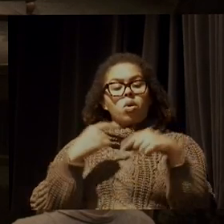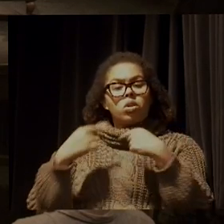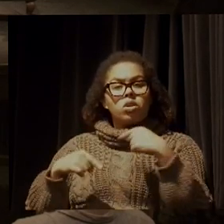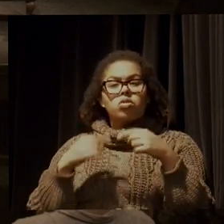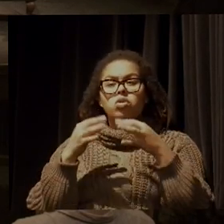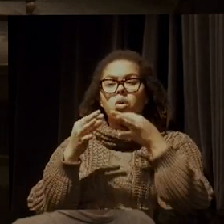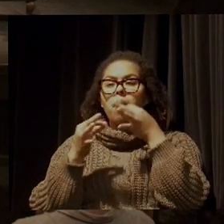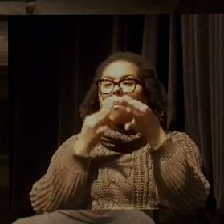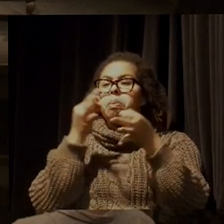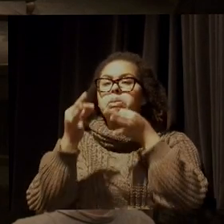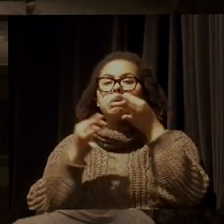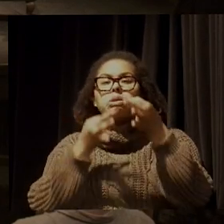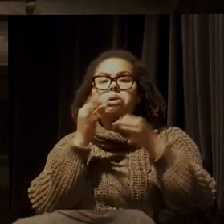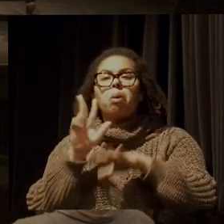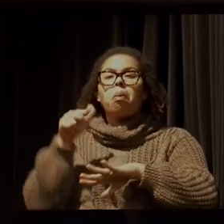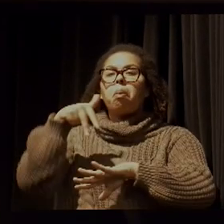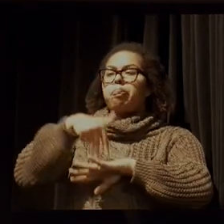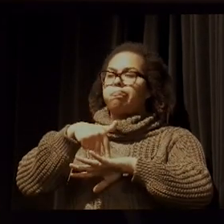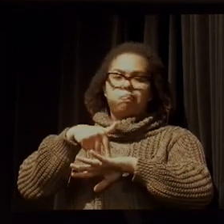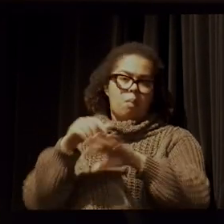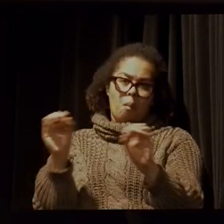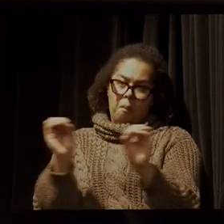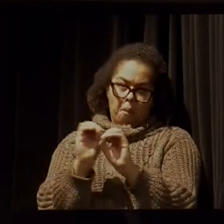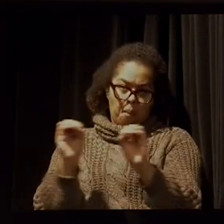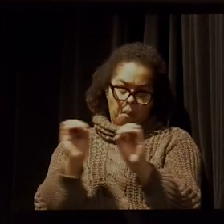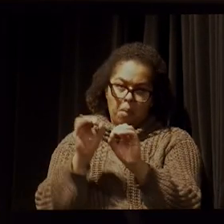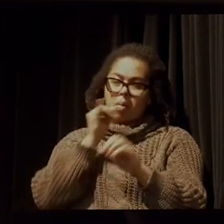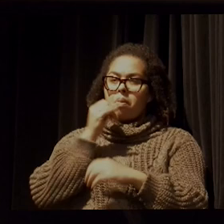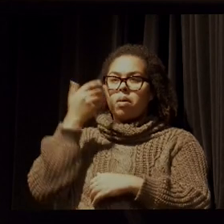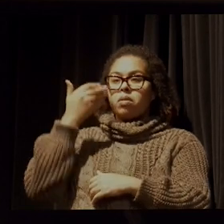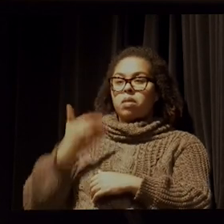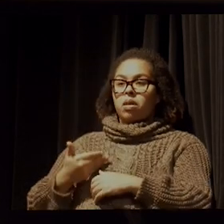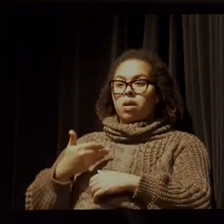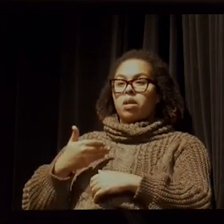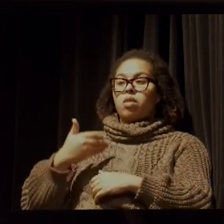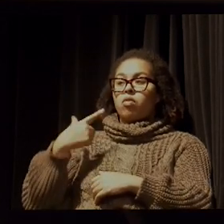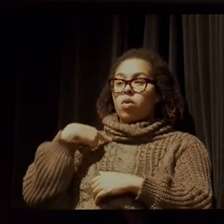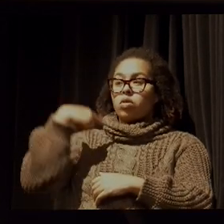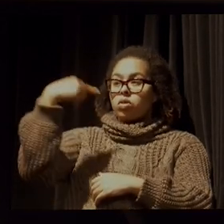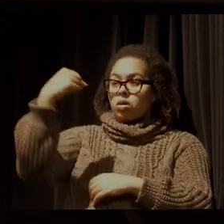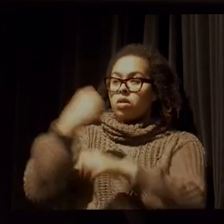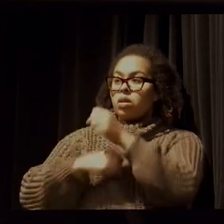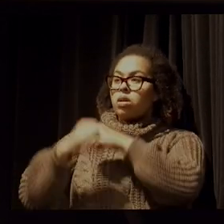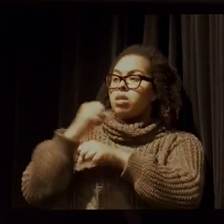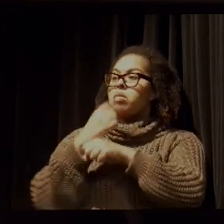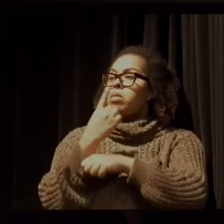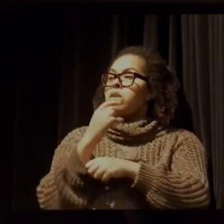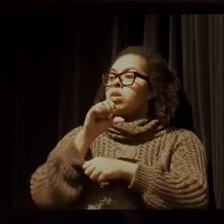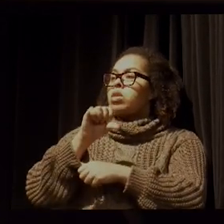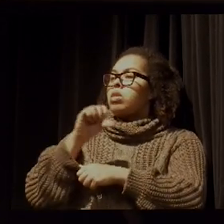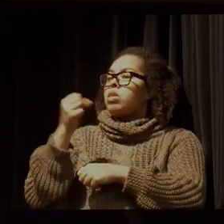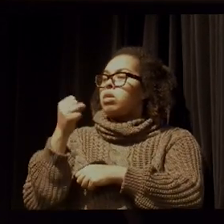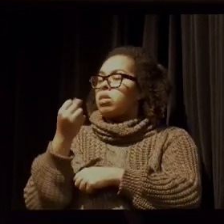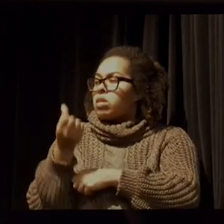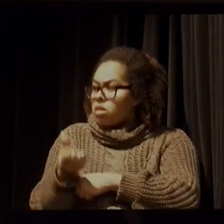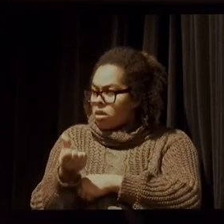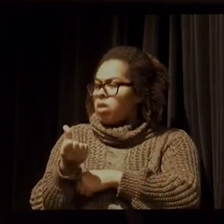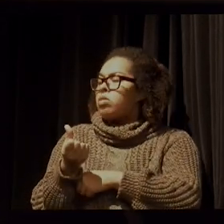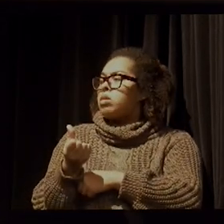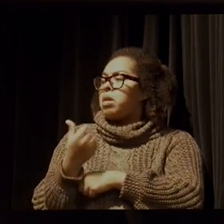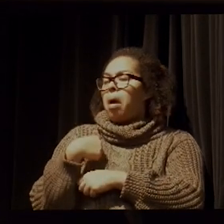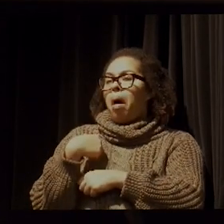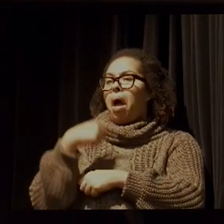extinção. Eu vou contar meu caso, eu fui eleito em 86, constituinte, eu era um desconhecido,